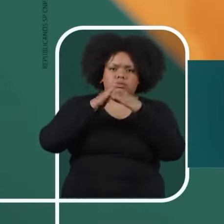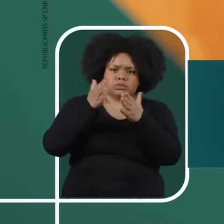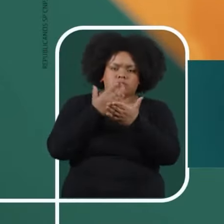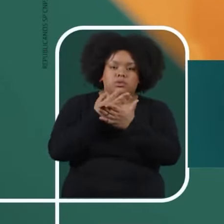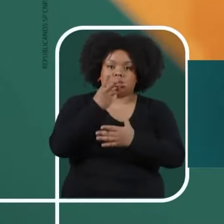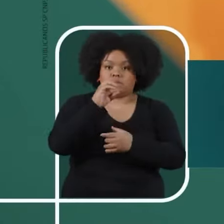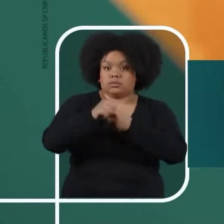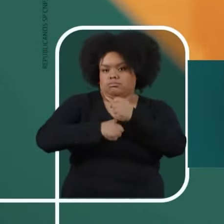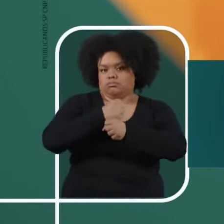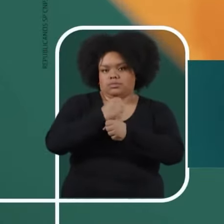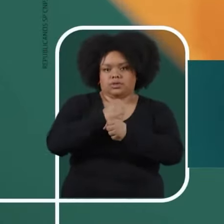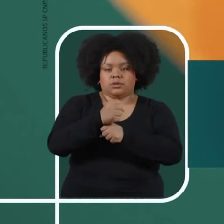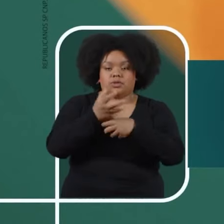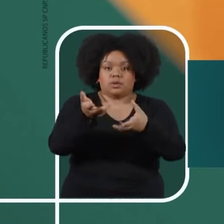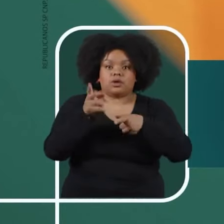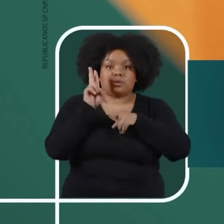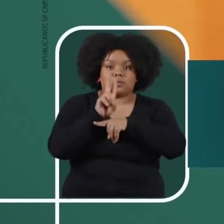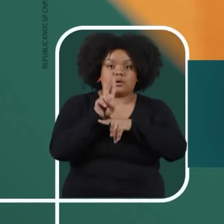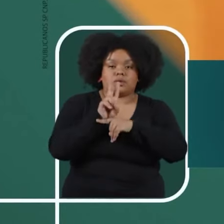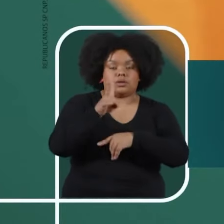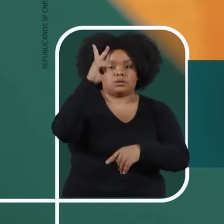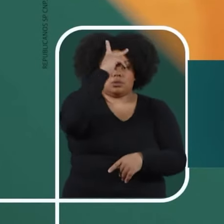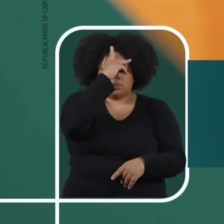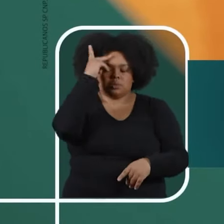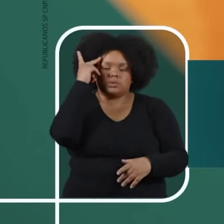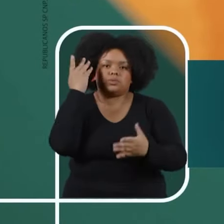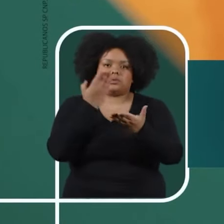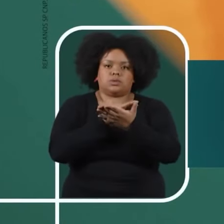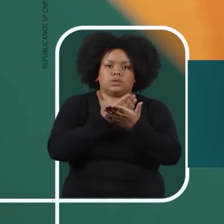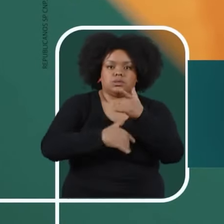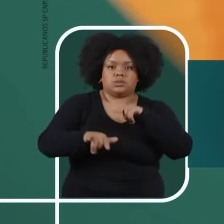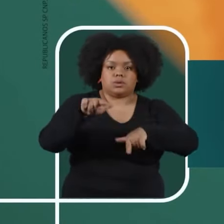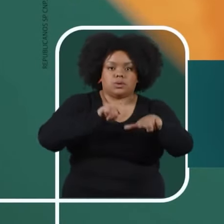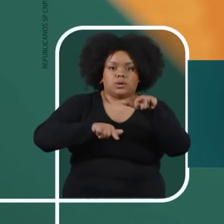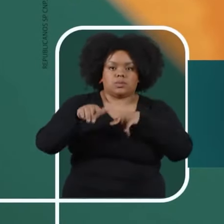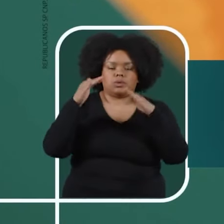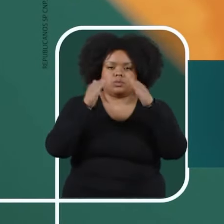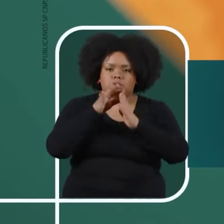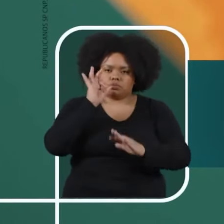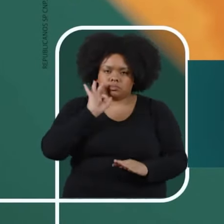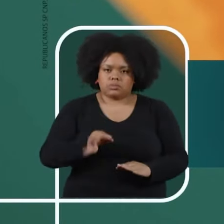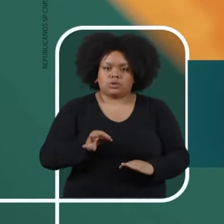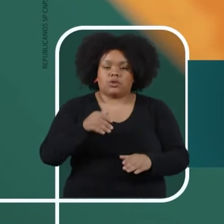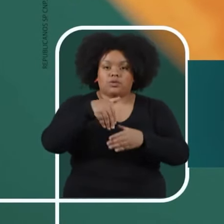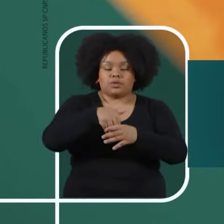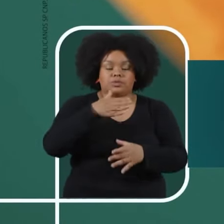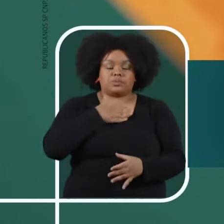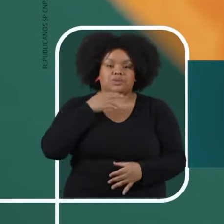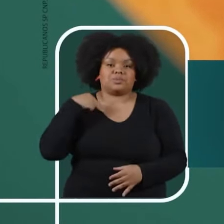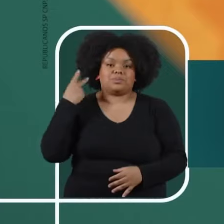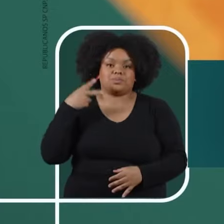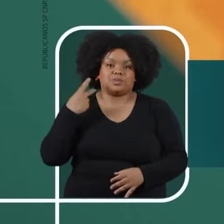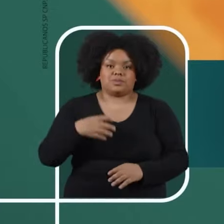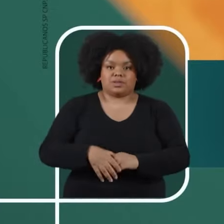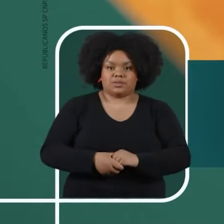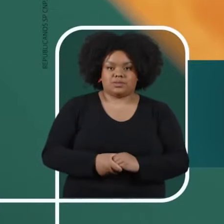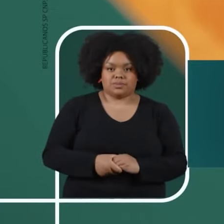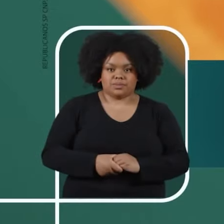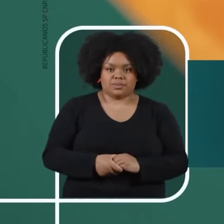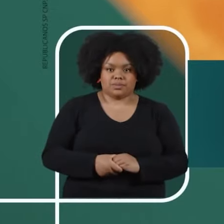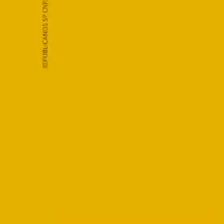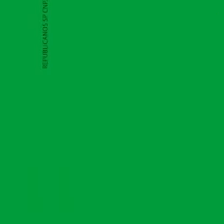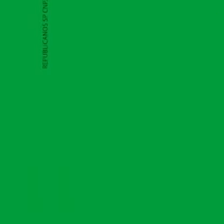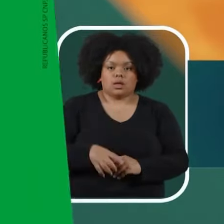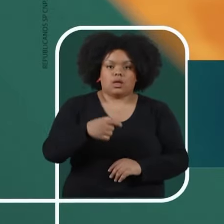pública há 30 anos. Meu compromisso é cuidar de gente por meio da educação, emprego e moradia digna. Vote 10-100. Vote professora Lene